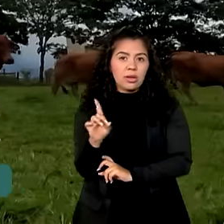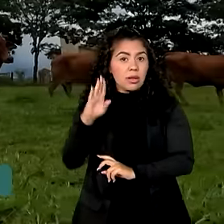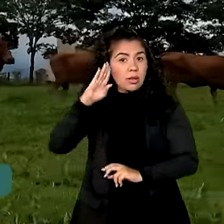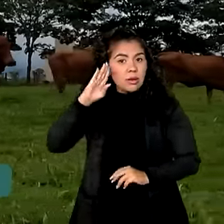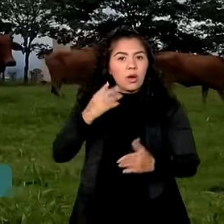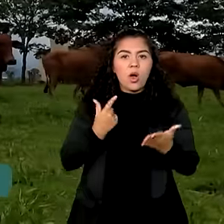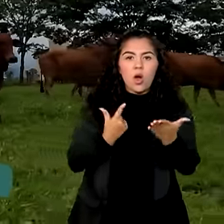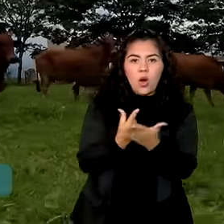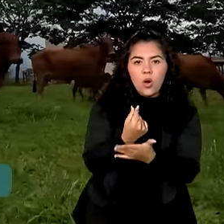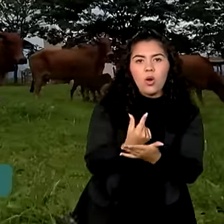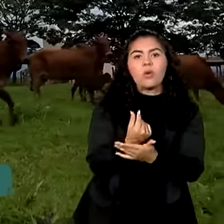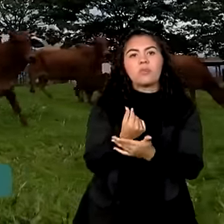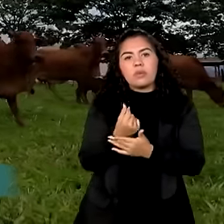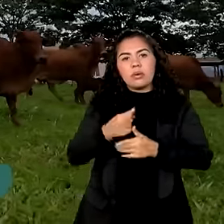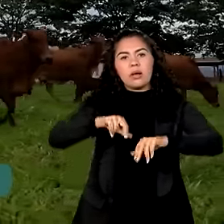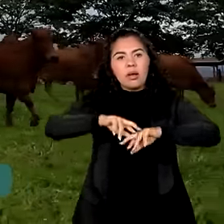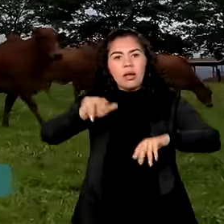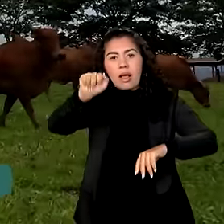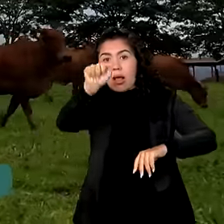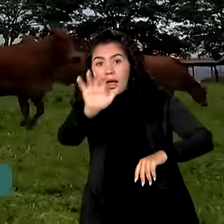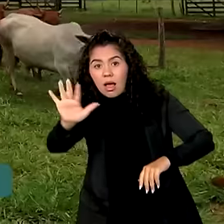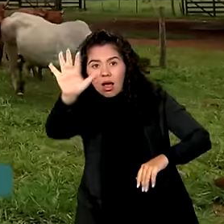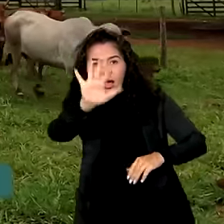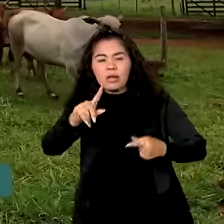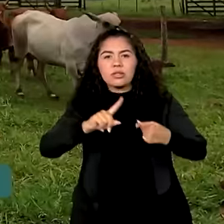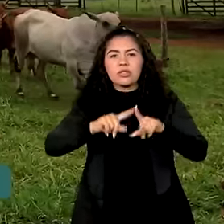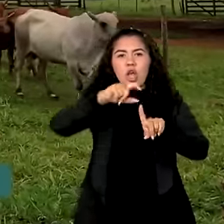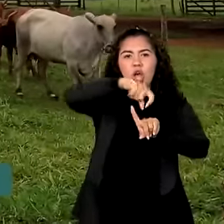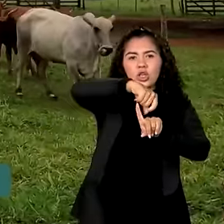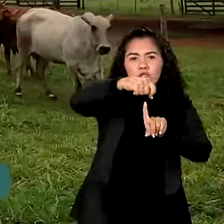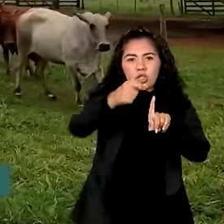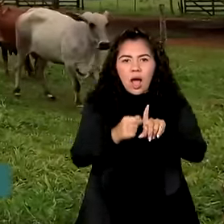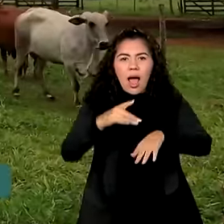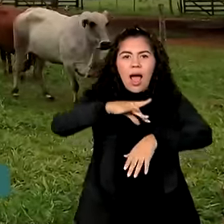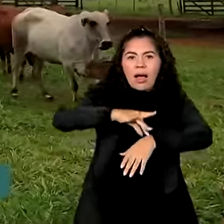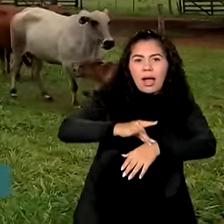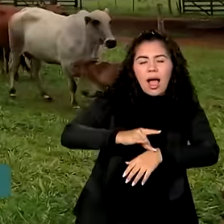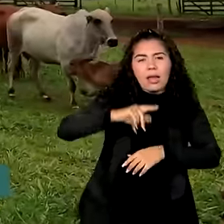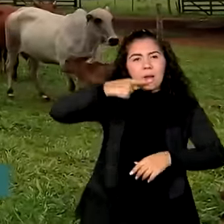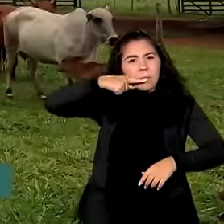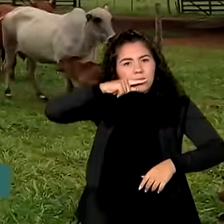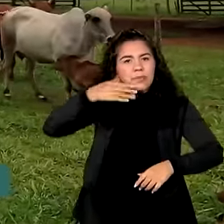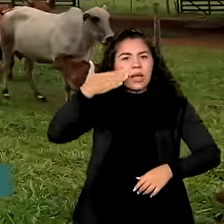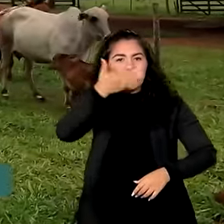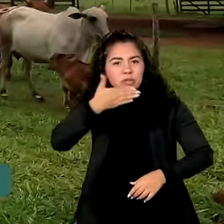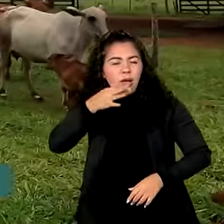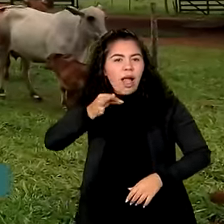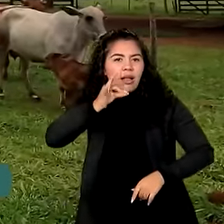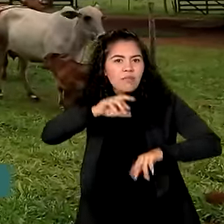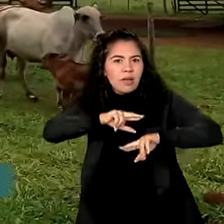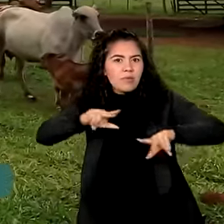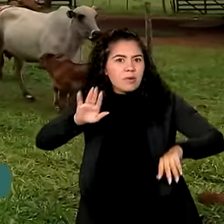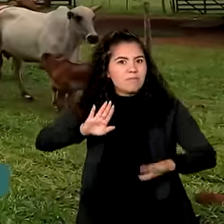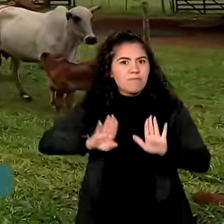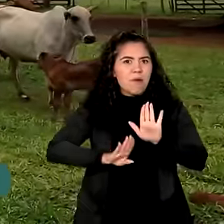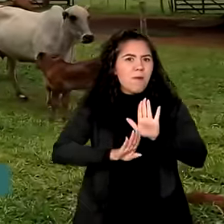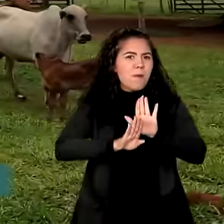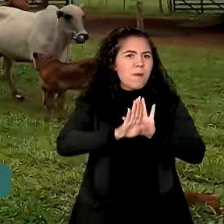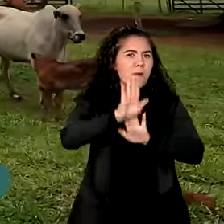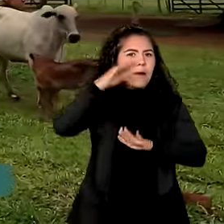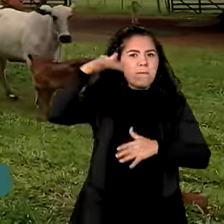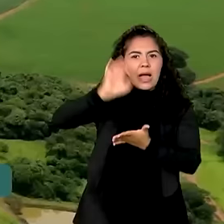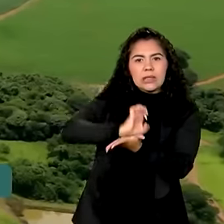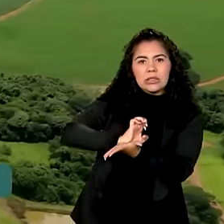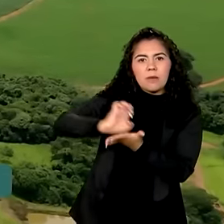as compras do mercado asiático. Soja, carnes, cana-de-açúcar e café lideraram as exportações do setor no período,